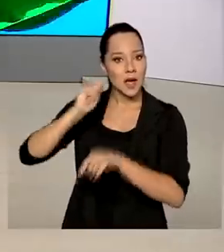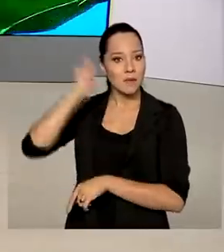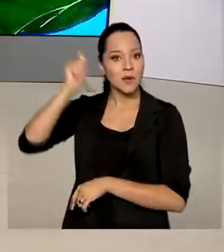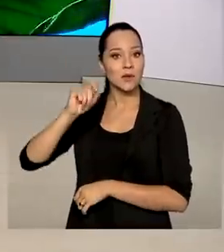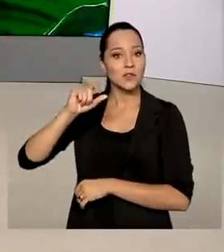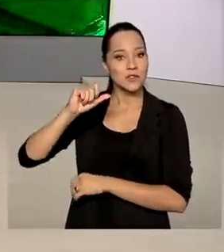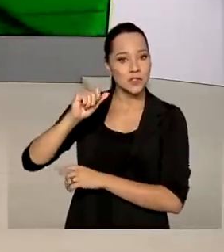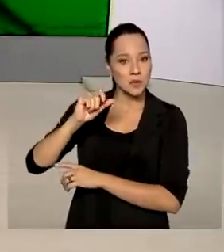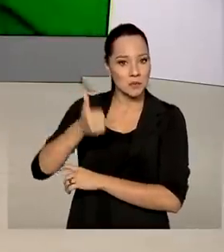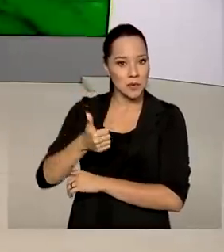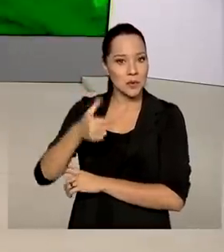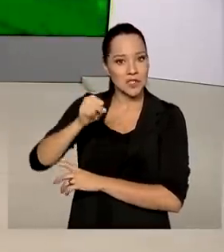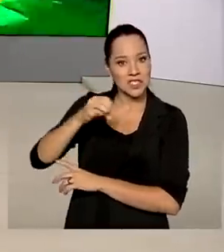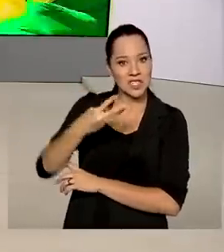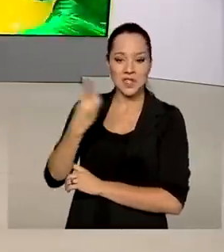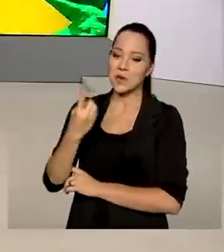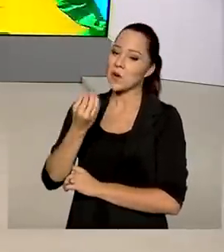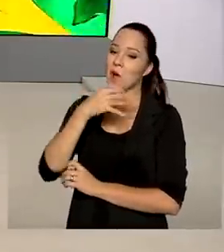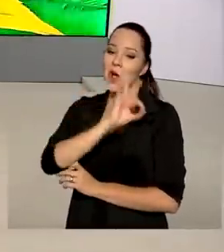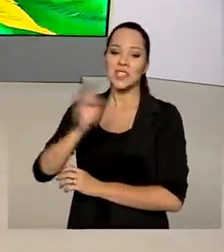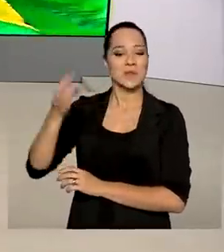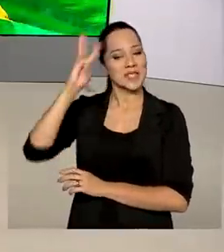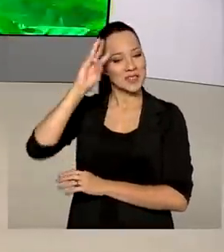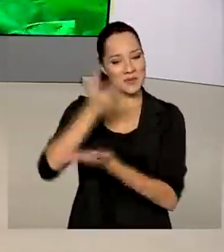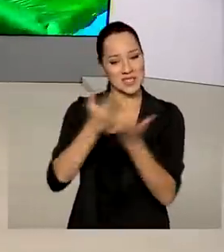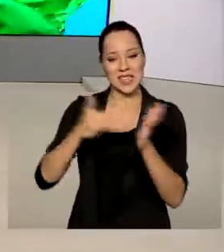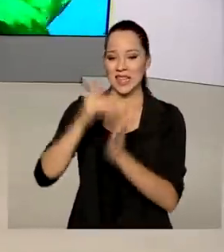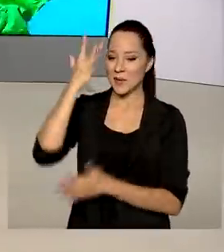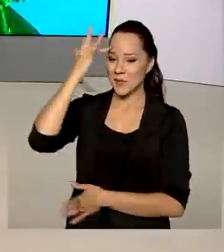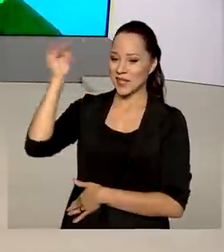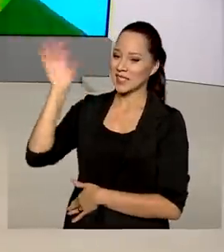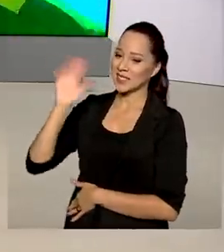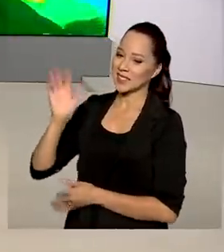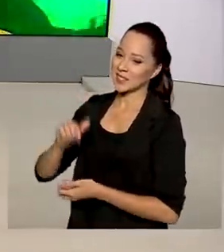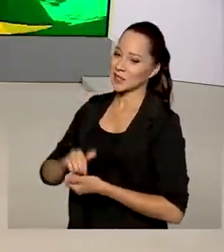1831. Ótima terça-feira para você. Até amanhã.